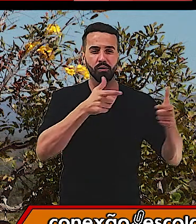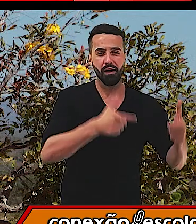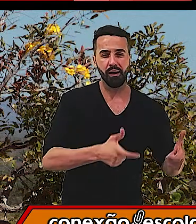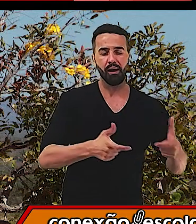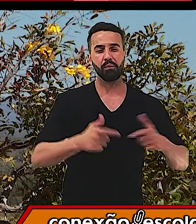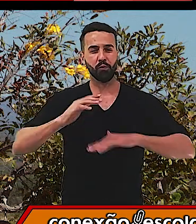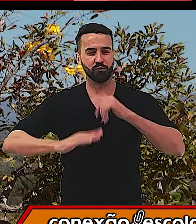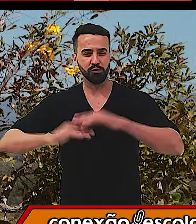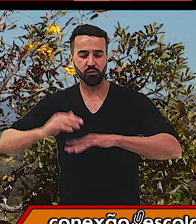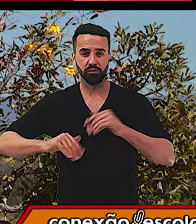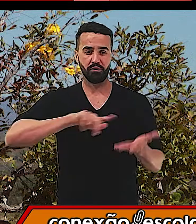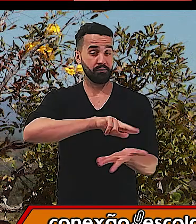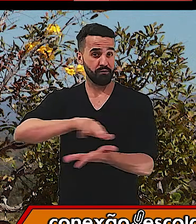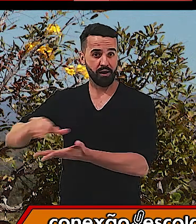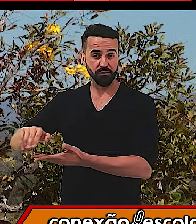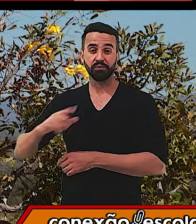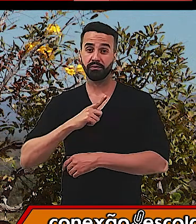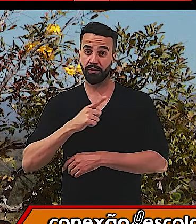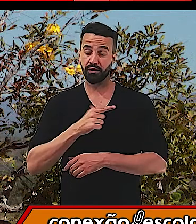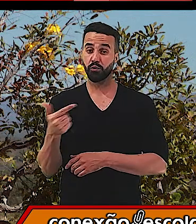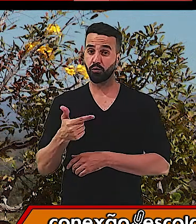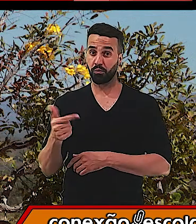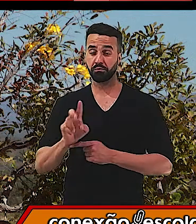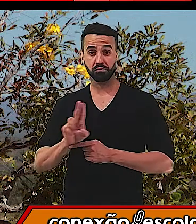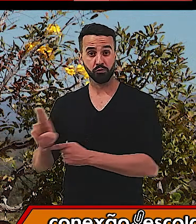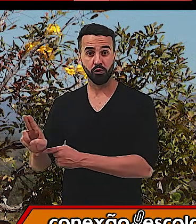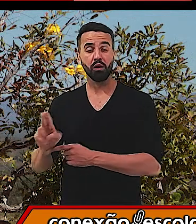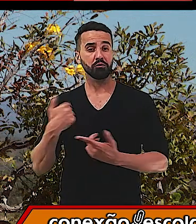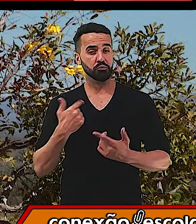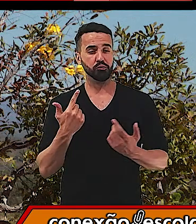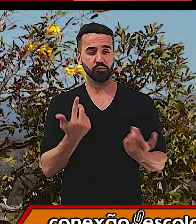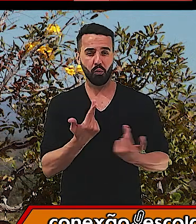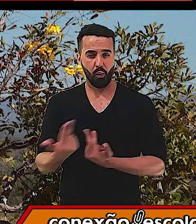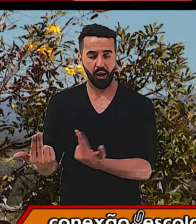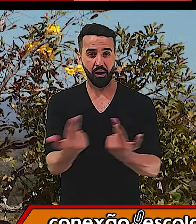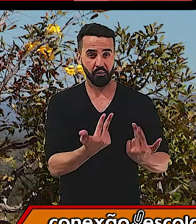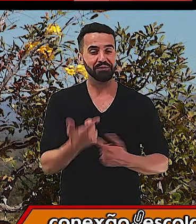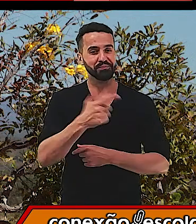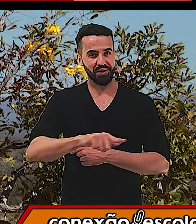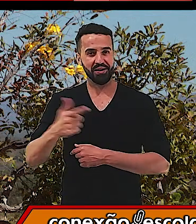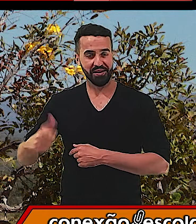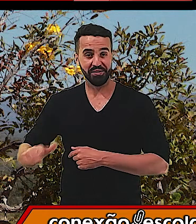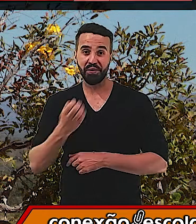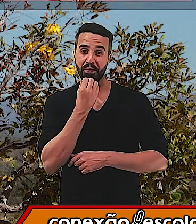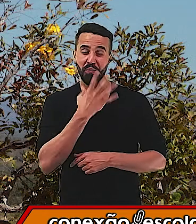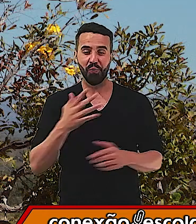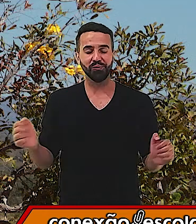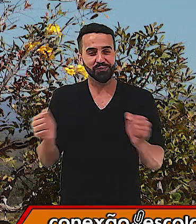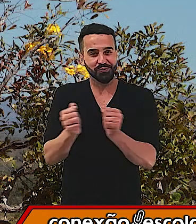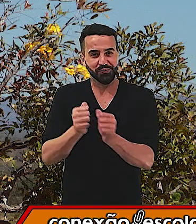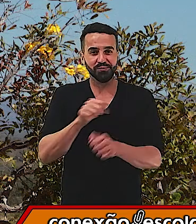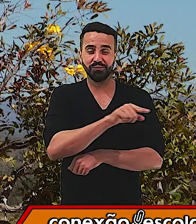entre outras coisas. E que existem sobrenomes que são muito comuns e que vão se repetindo. Tudo bem? Foi muito bom estar aqui com